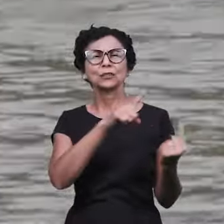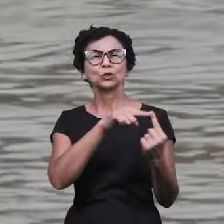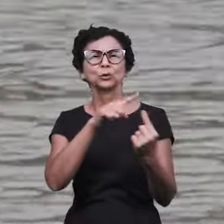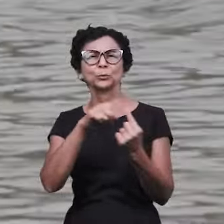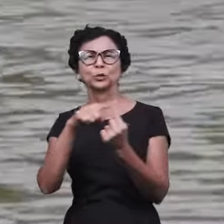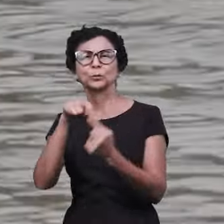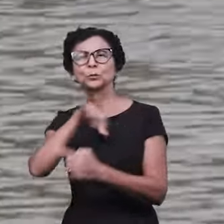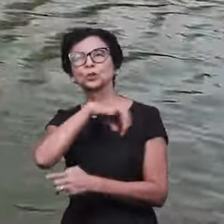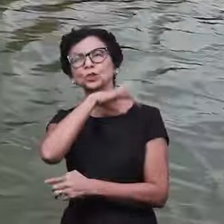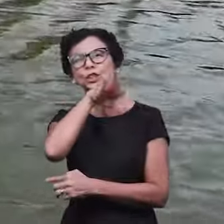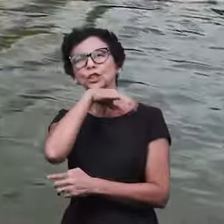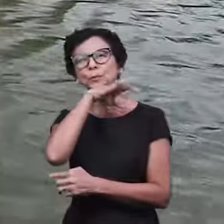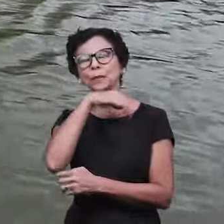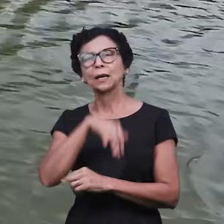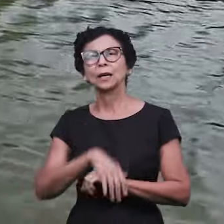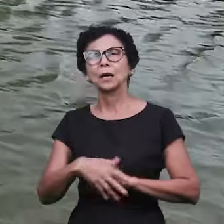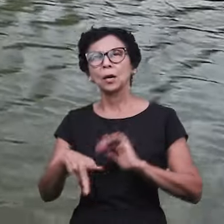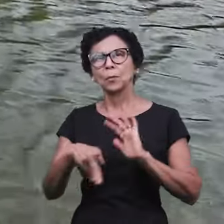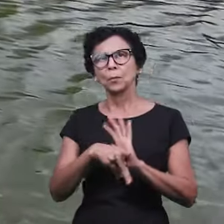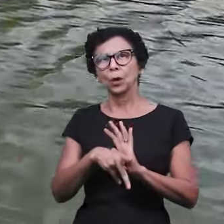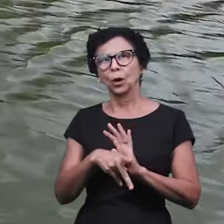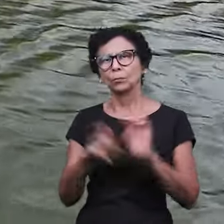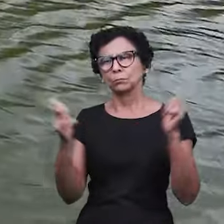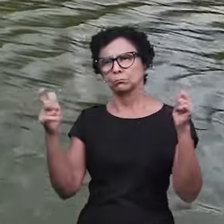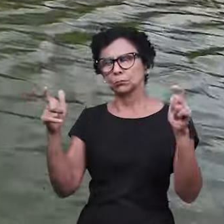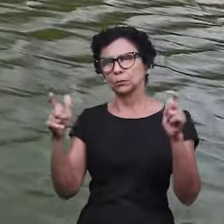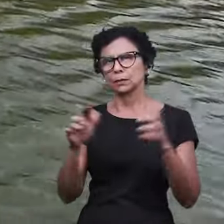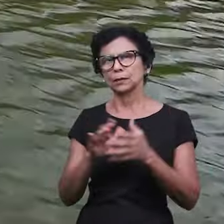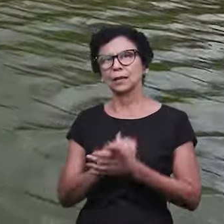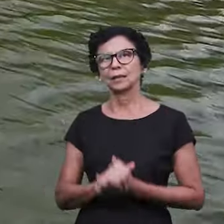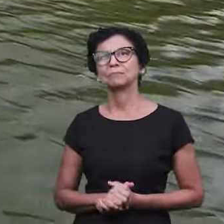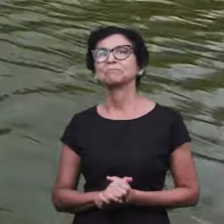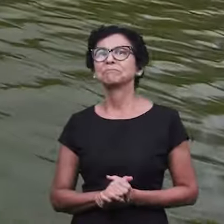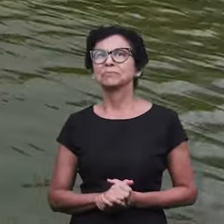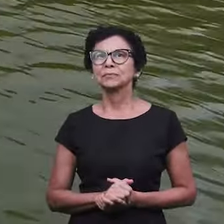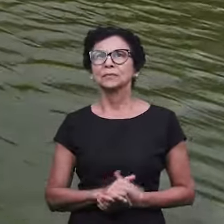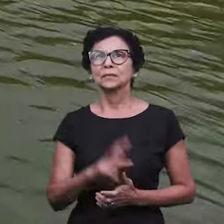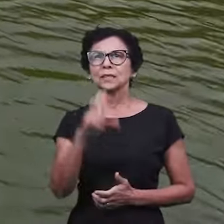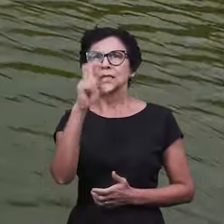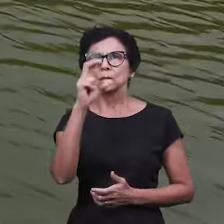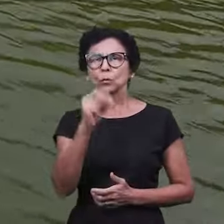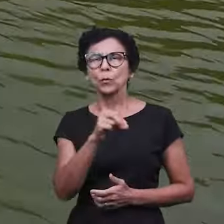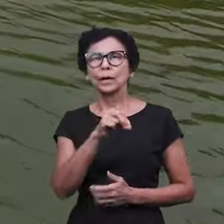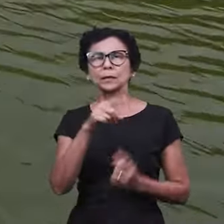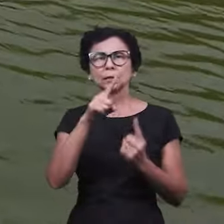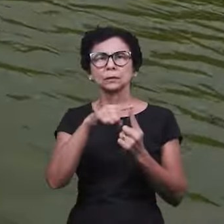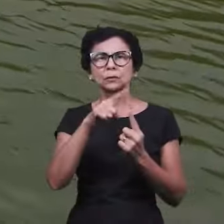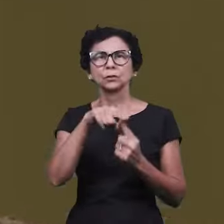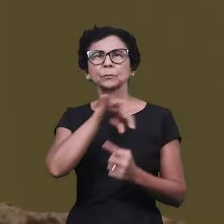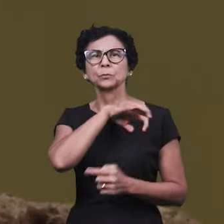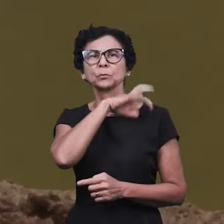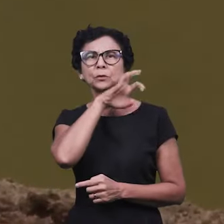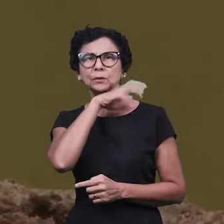de animais típicos da fazenda, totalizando mais de 50 animais.